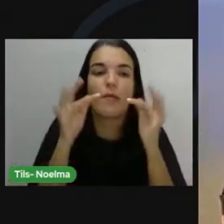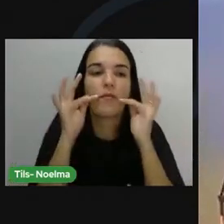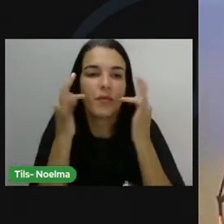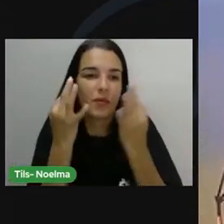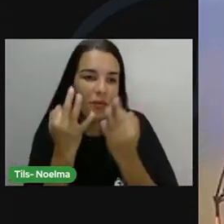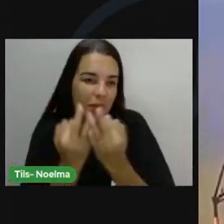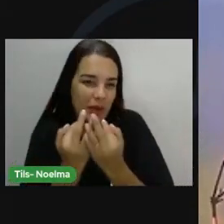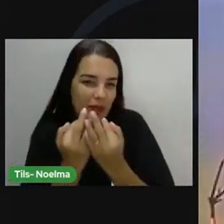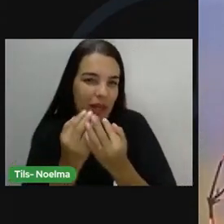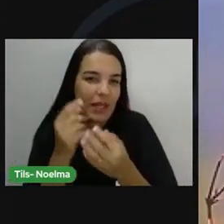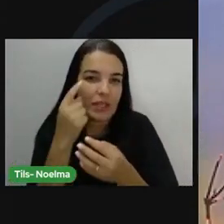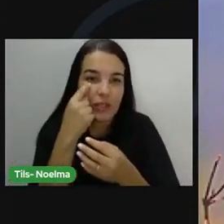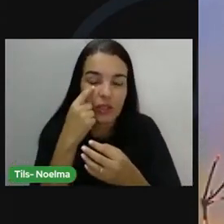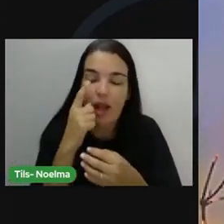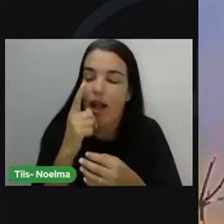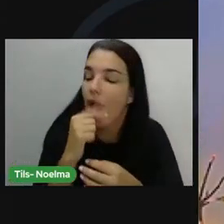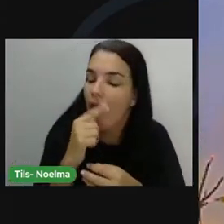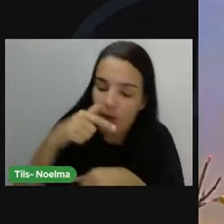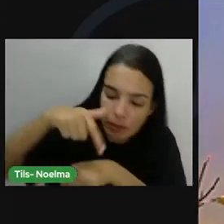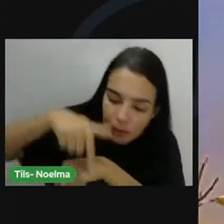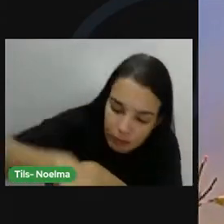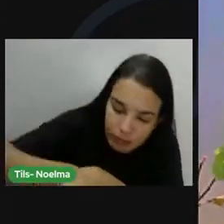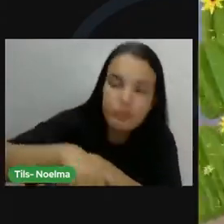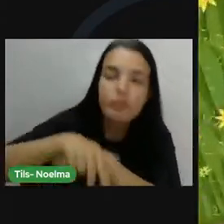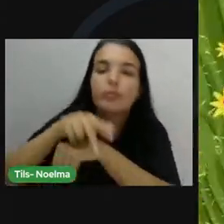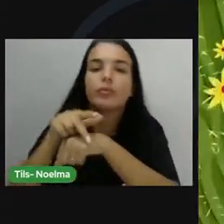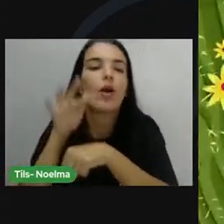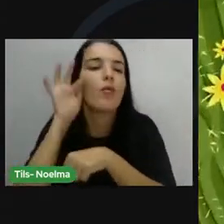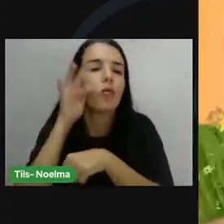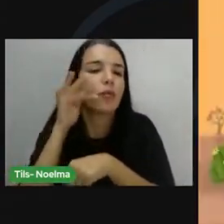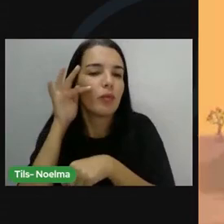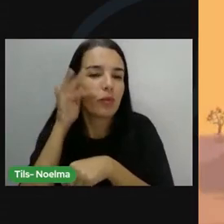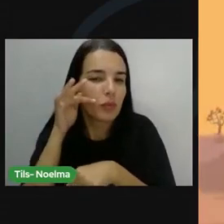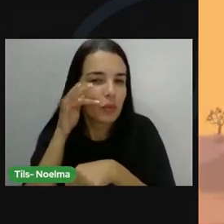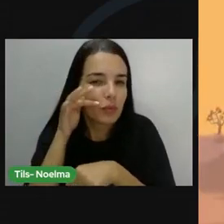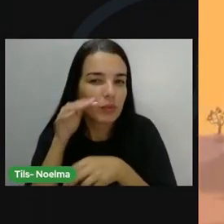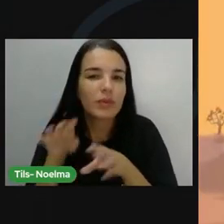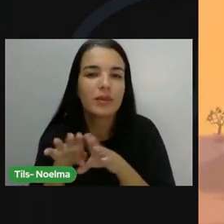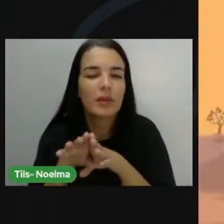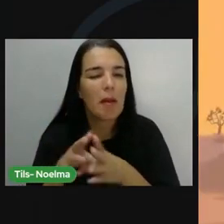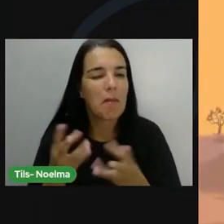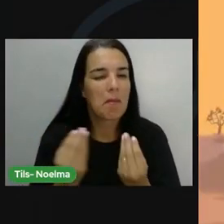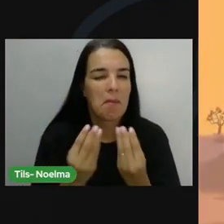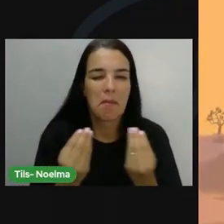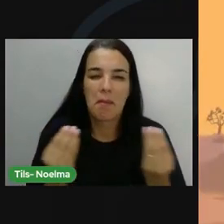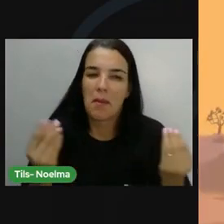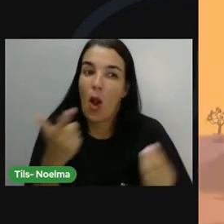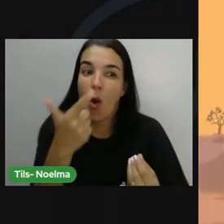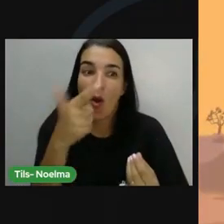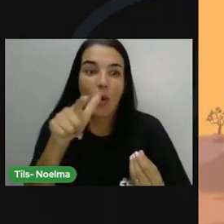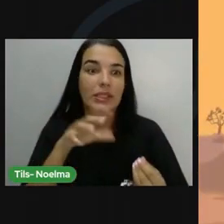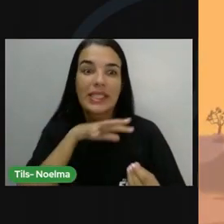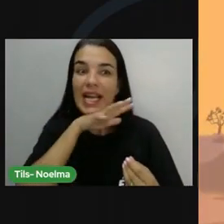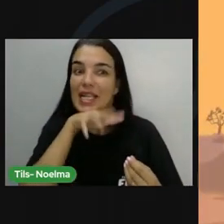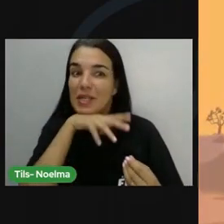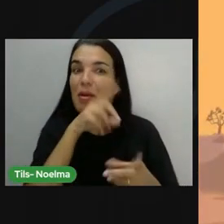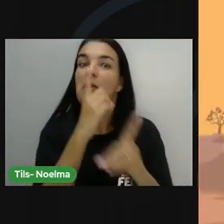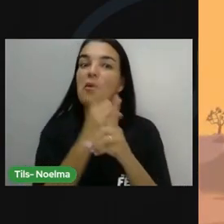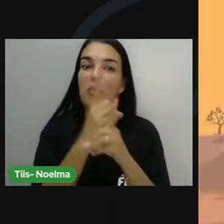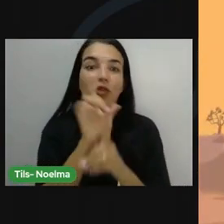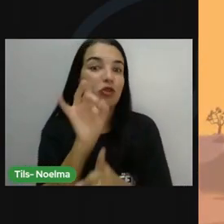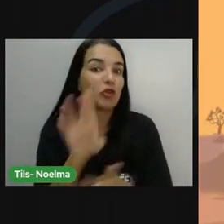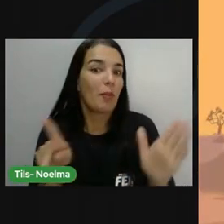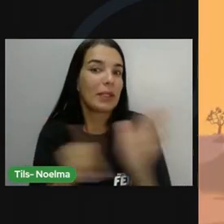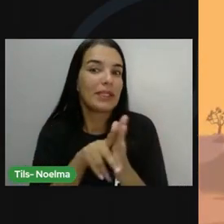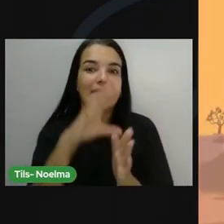vem ao solo para beber água e se alimentar de frutos e sementes. Existem diversos outros animais que são encontrados apenas na